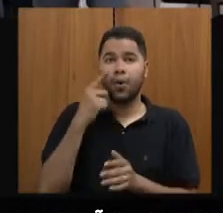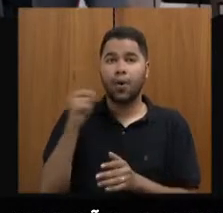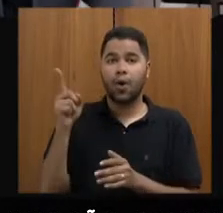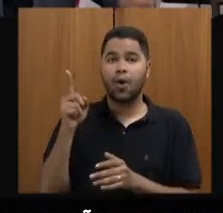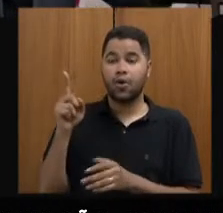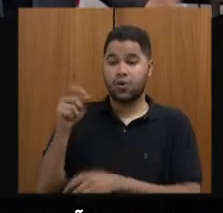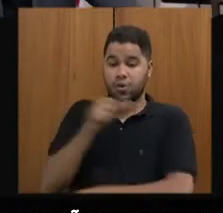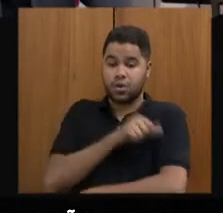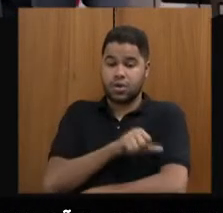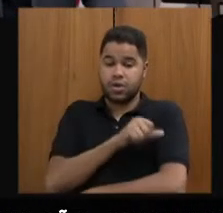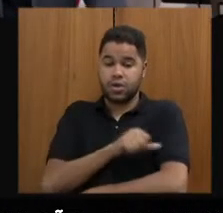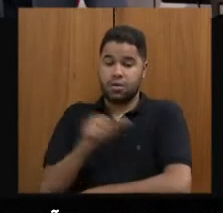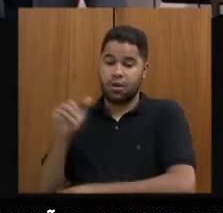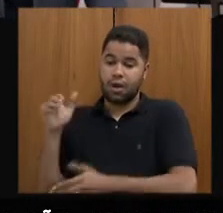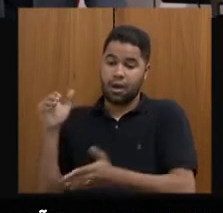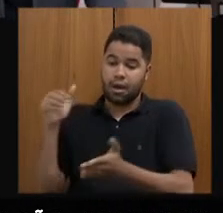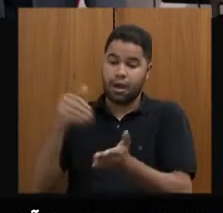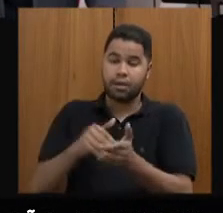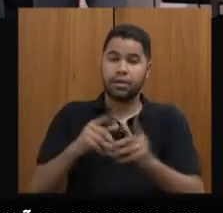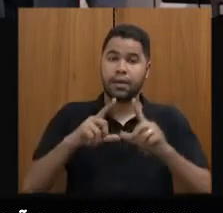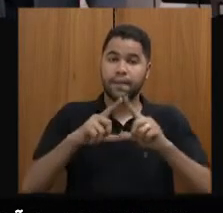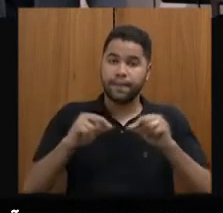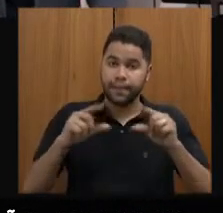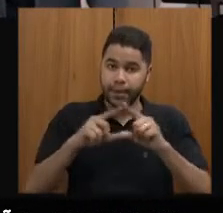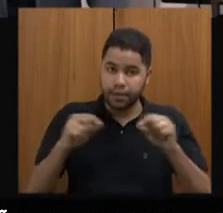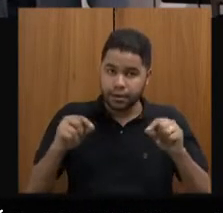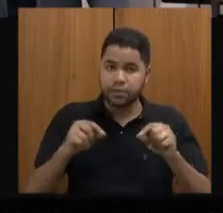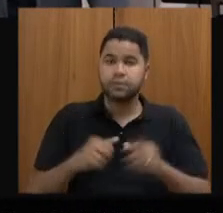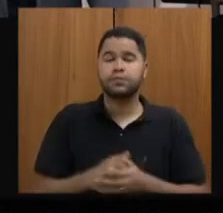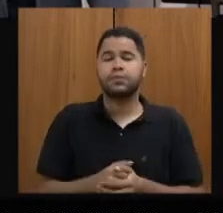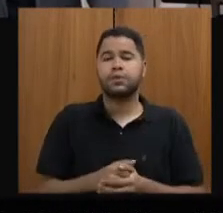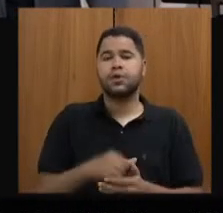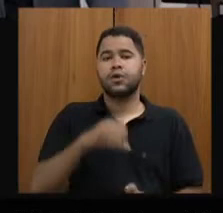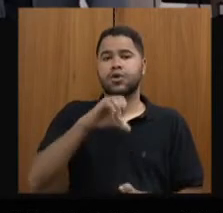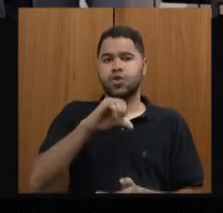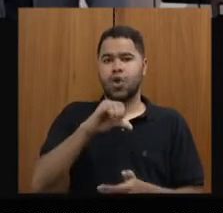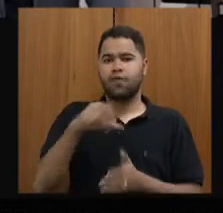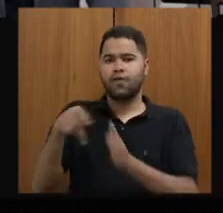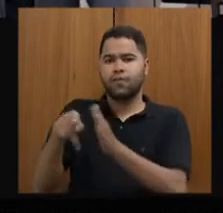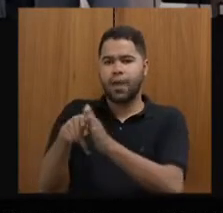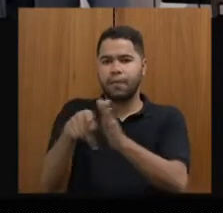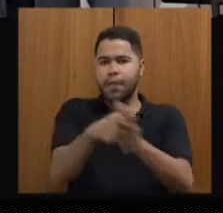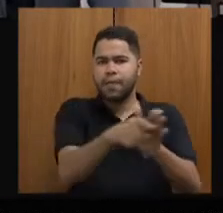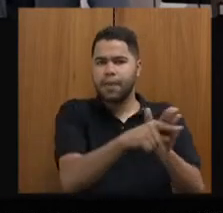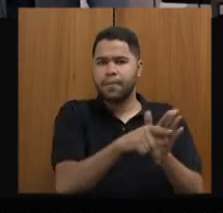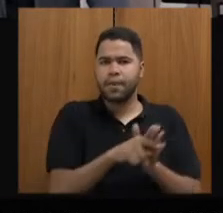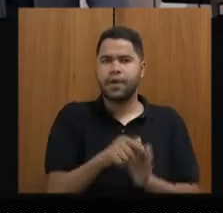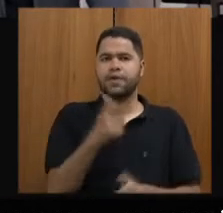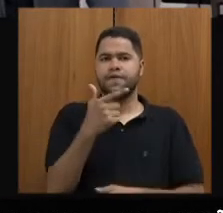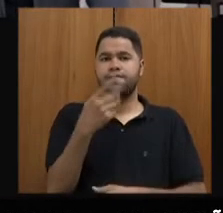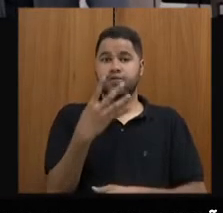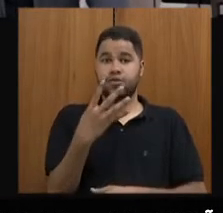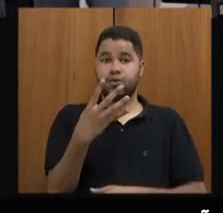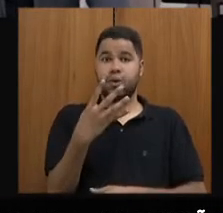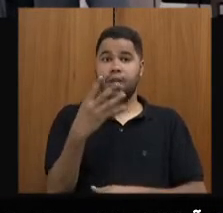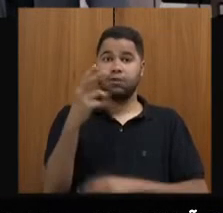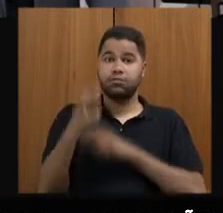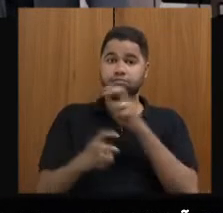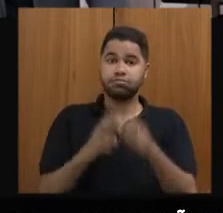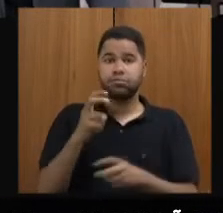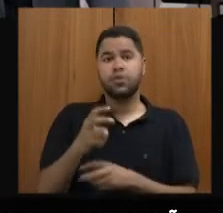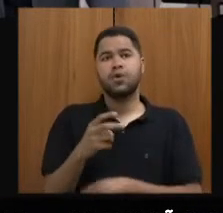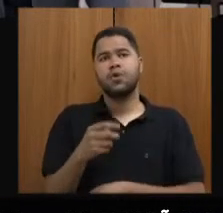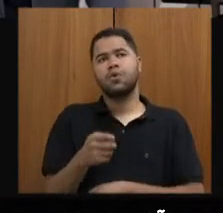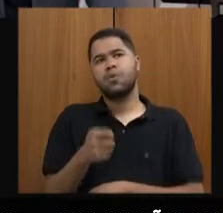do Rio de Janeiro até Brasília, ela possui nove patrimônios da humanidade, 24 parques, quase